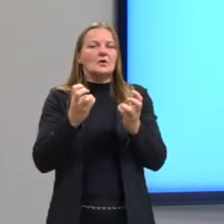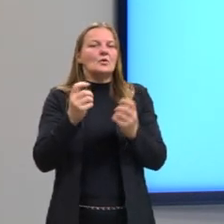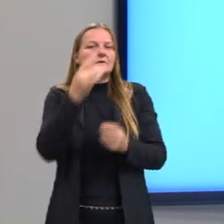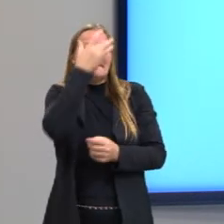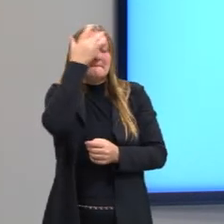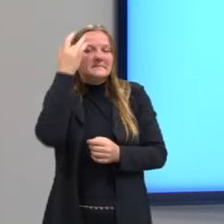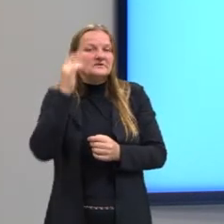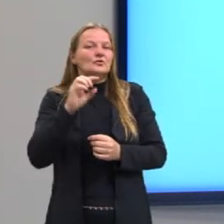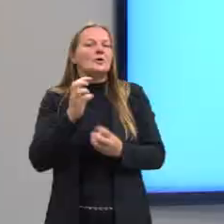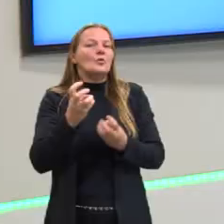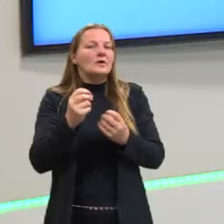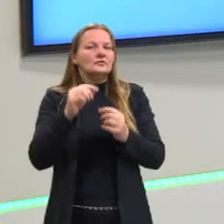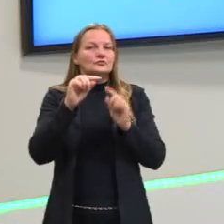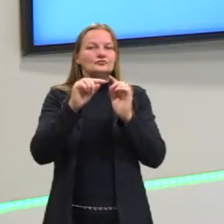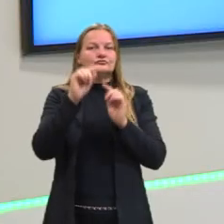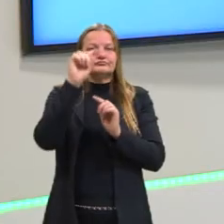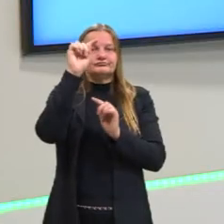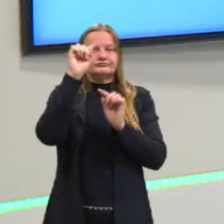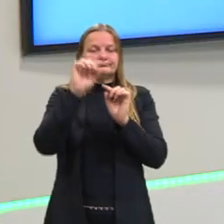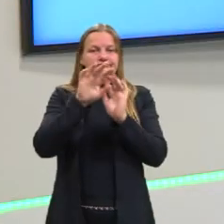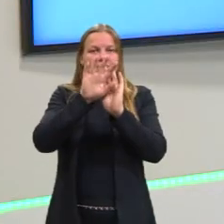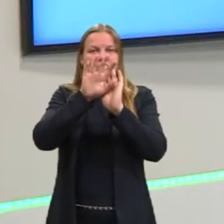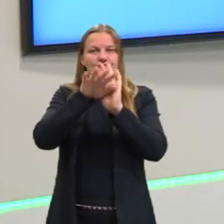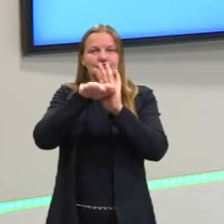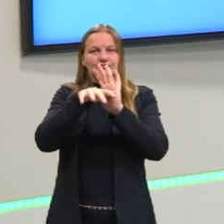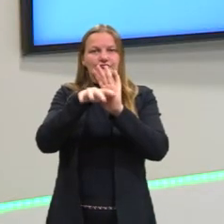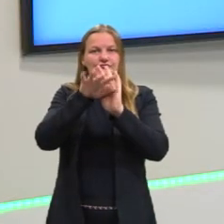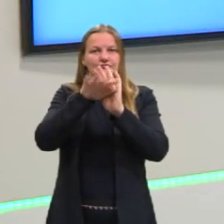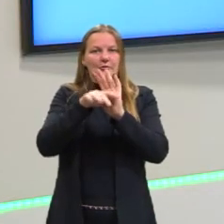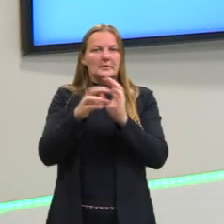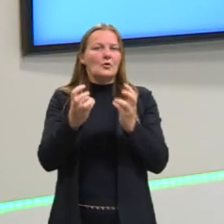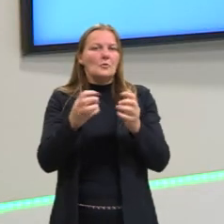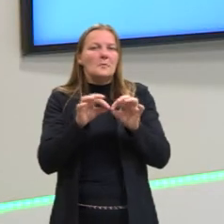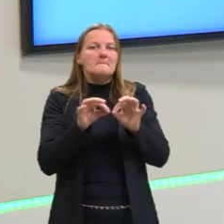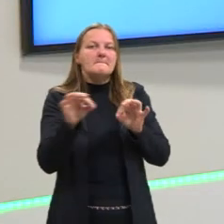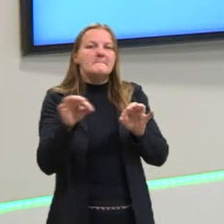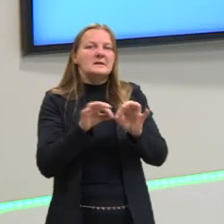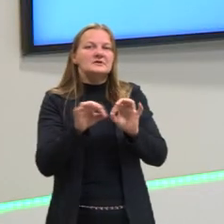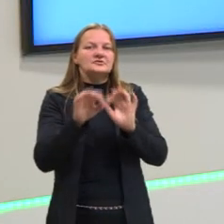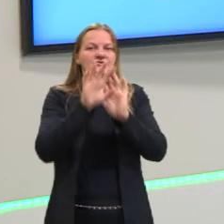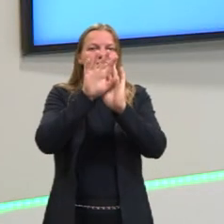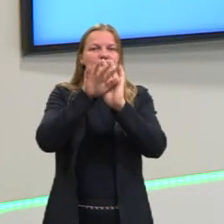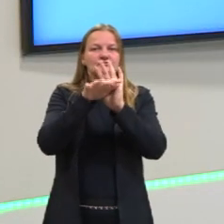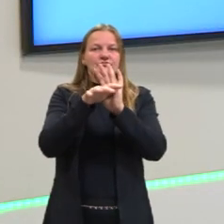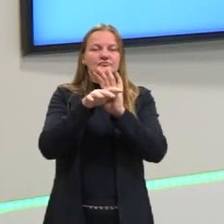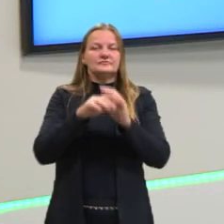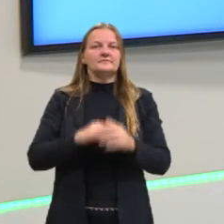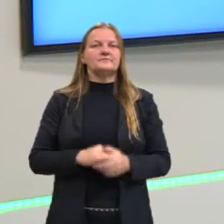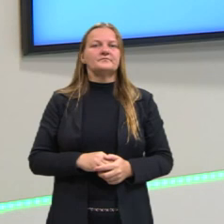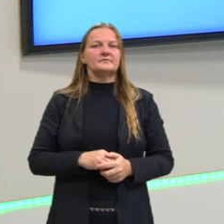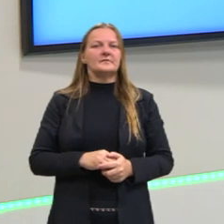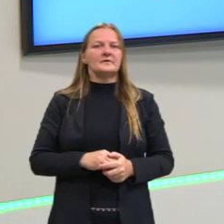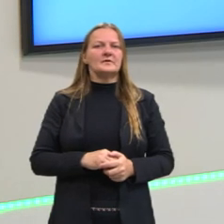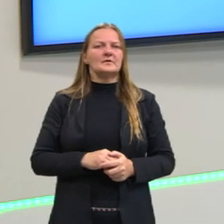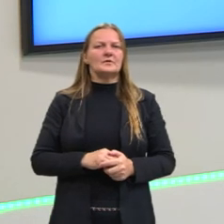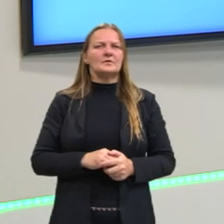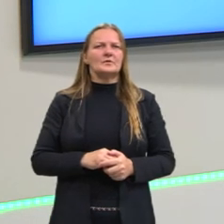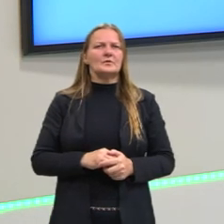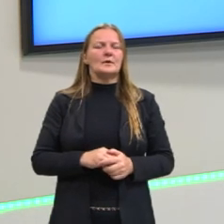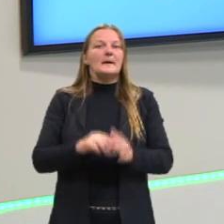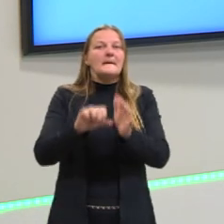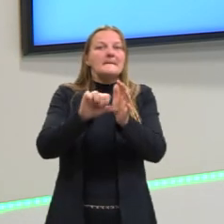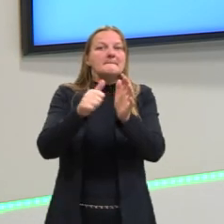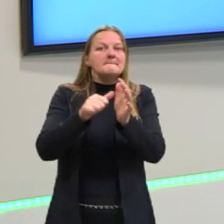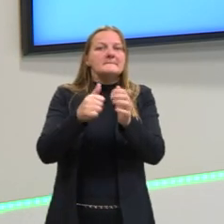aqui nós temos as opções. A primeira coisa que nós devemos fazer aqui é, ao meu entendimento, a forma